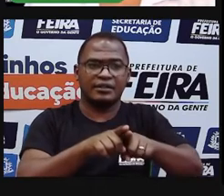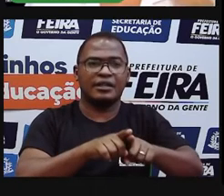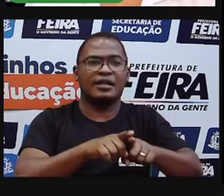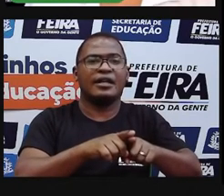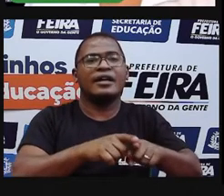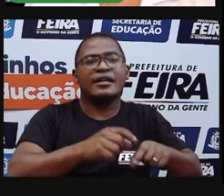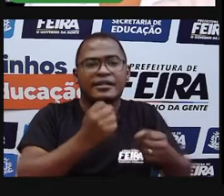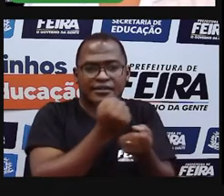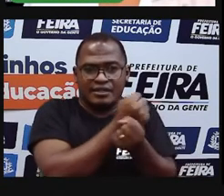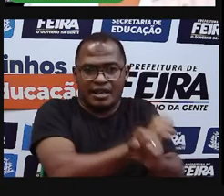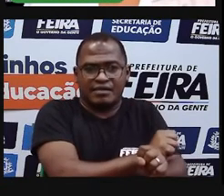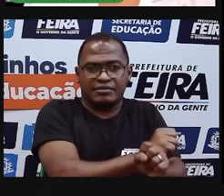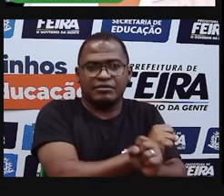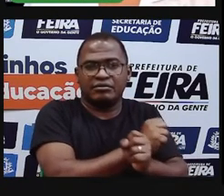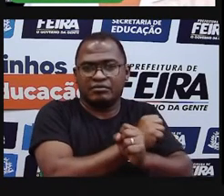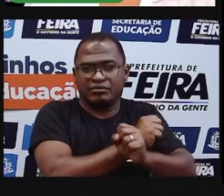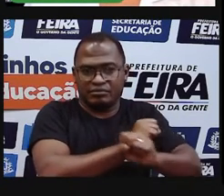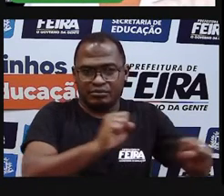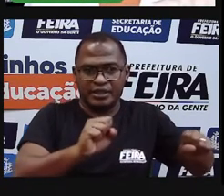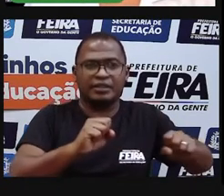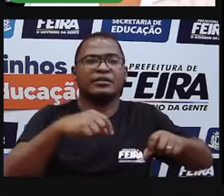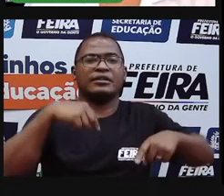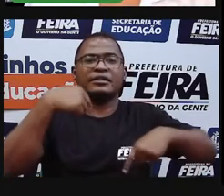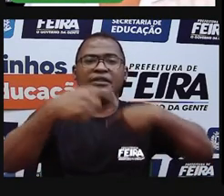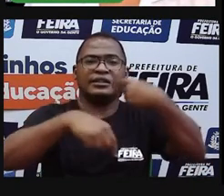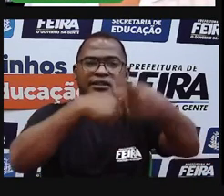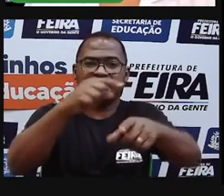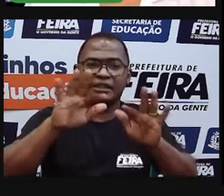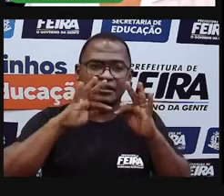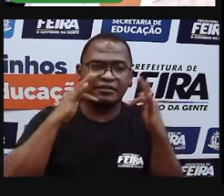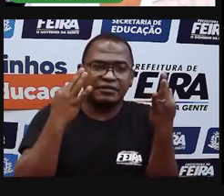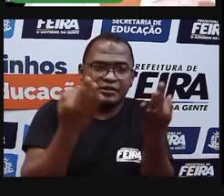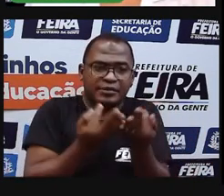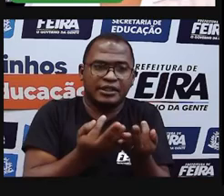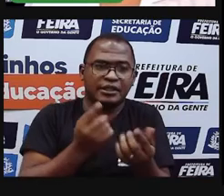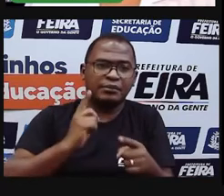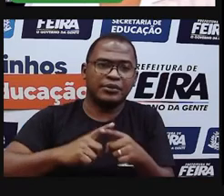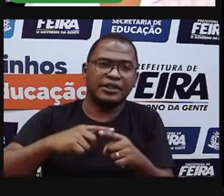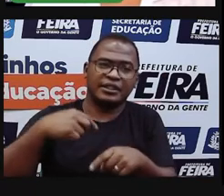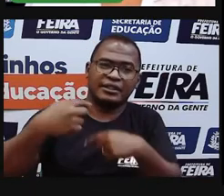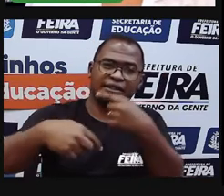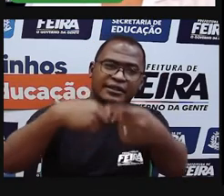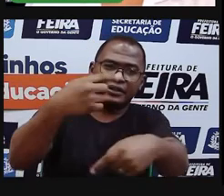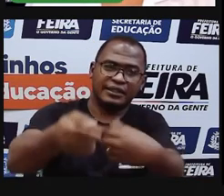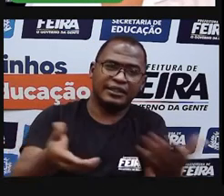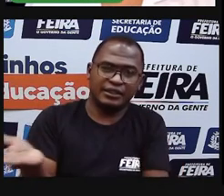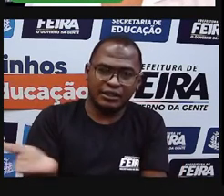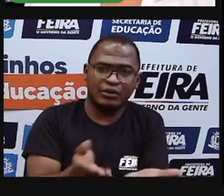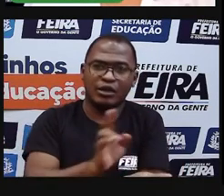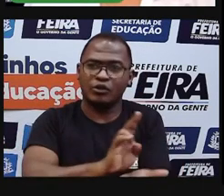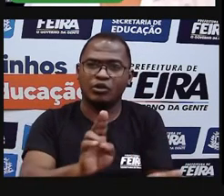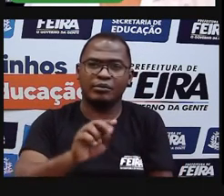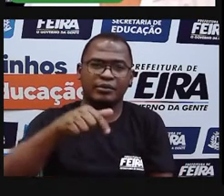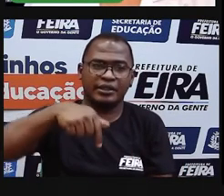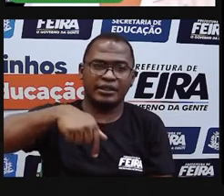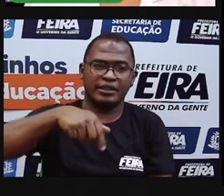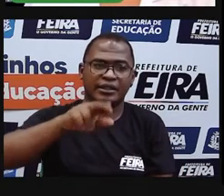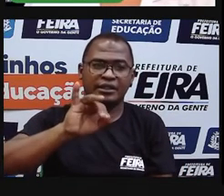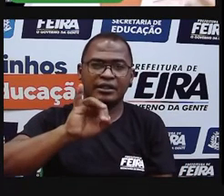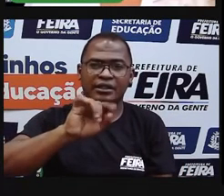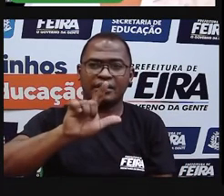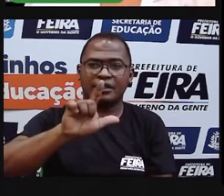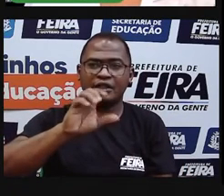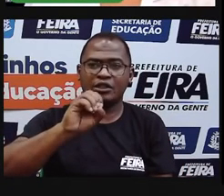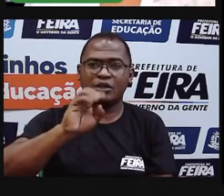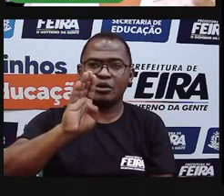na cidade, no campo. Elas são formadas por pessoas que têm algum grau de parentesco com os africanos. Os quilombos,